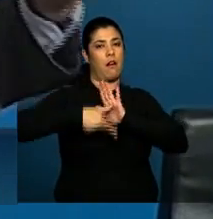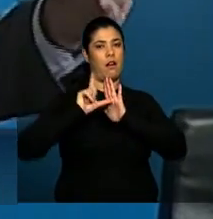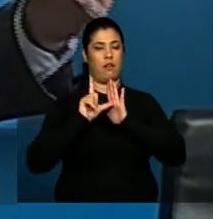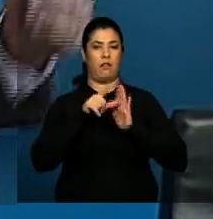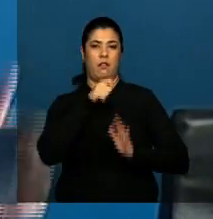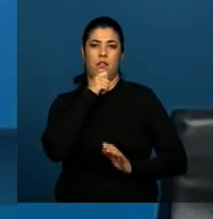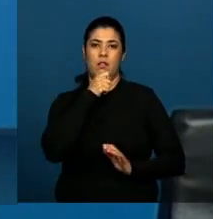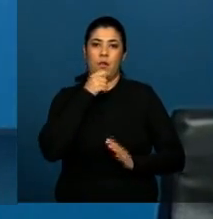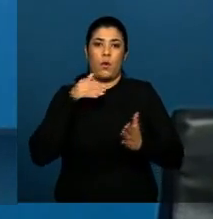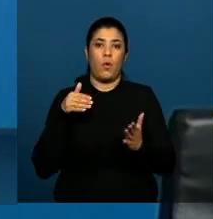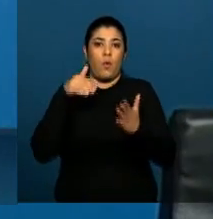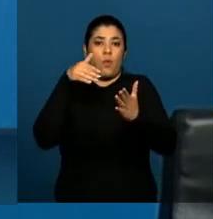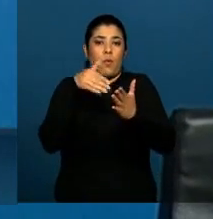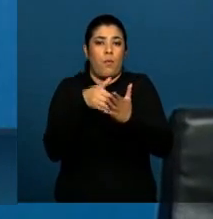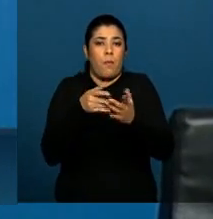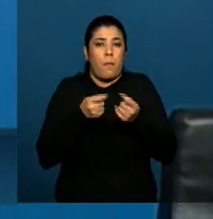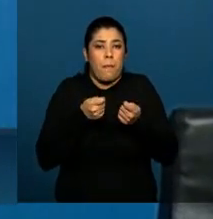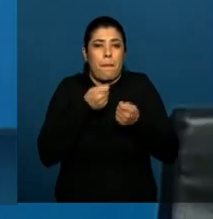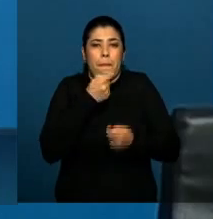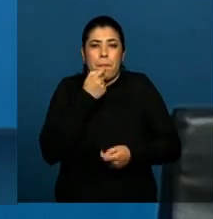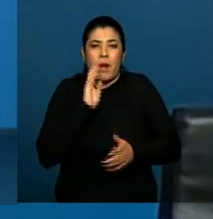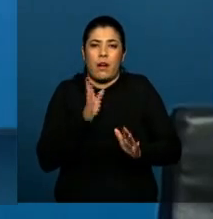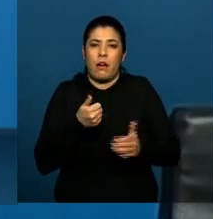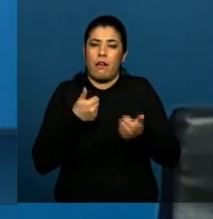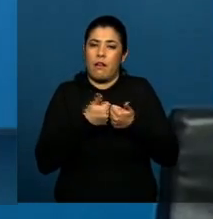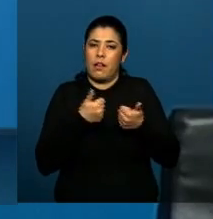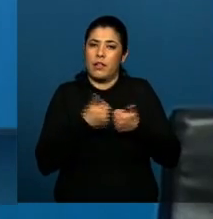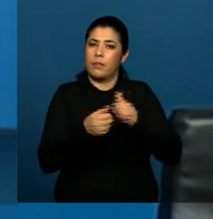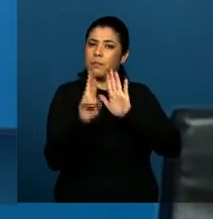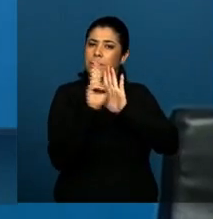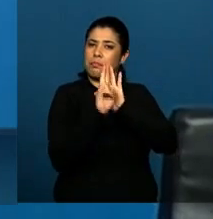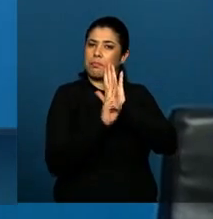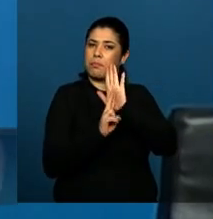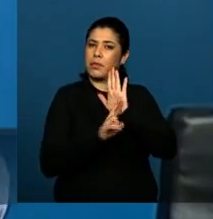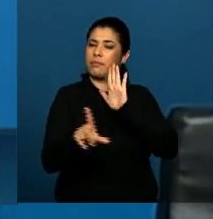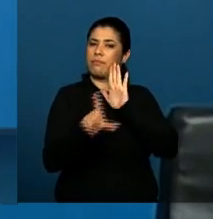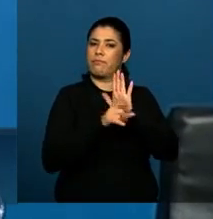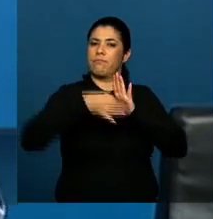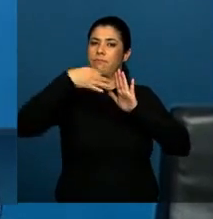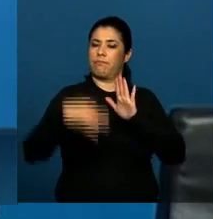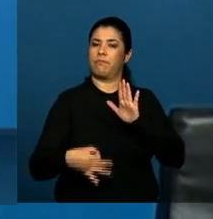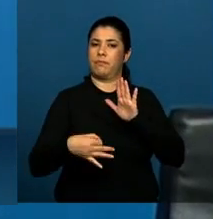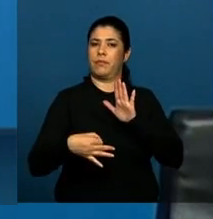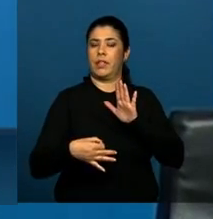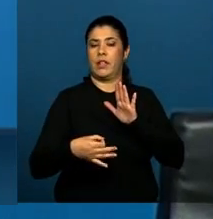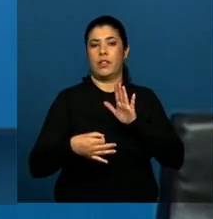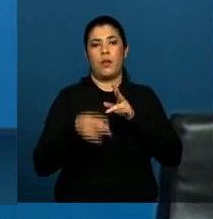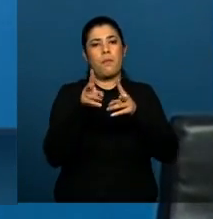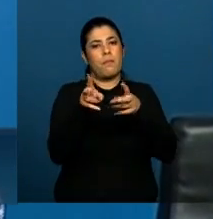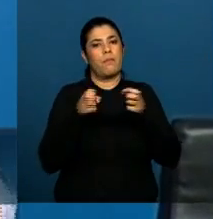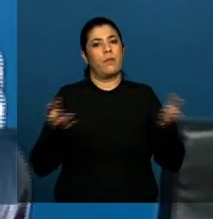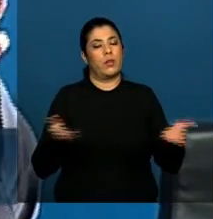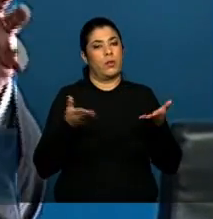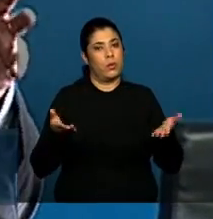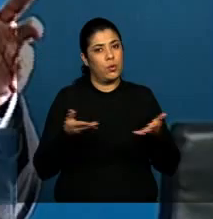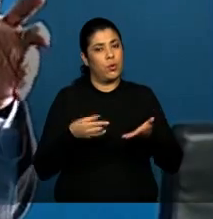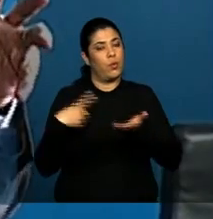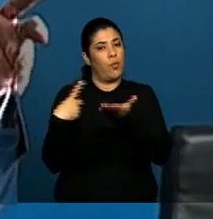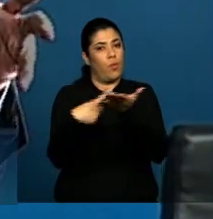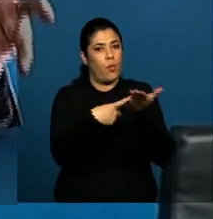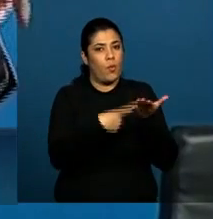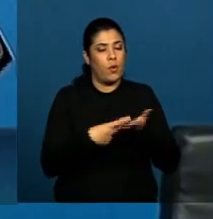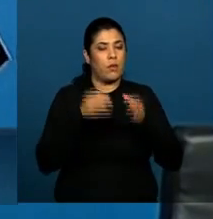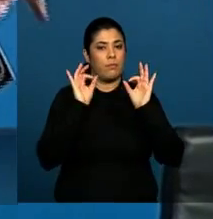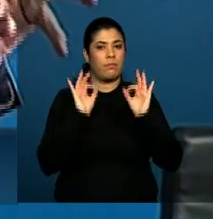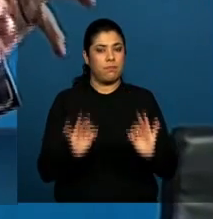dá o seu último passo na direção da regulamentação. E aqui hoje nós vemos o acerto que foi apostar